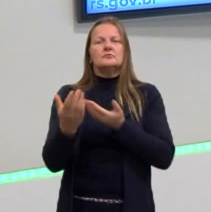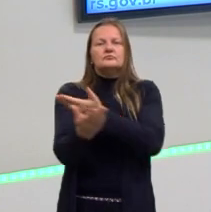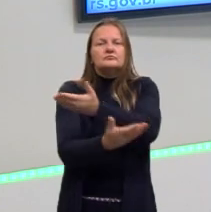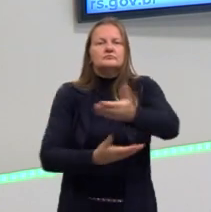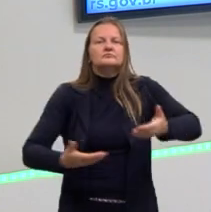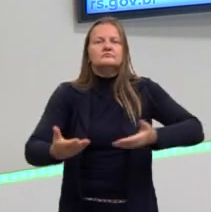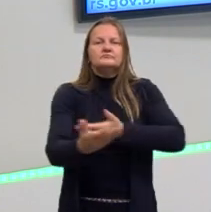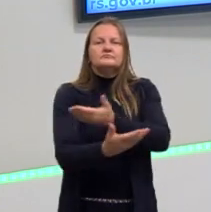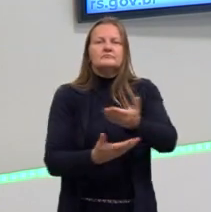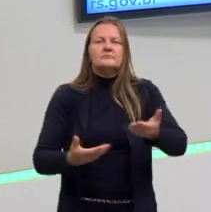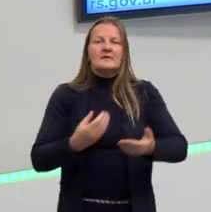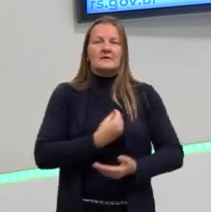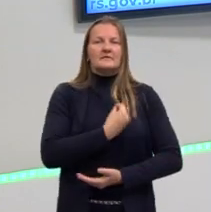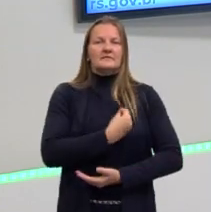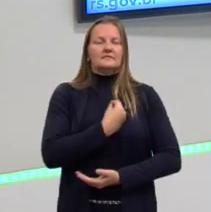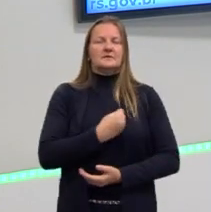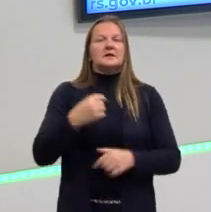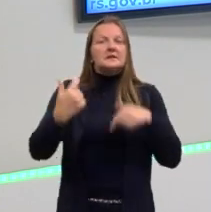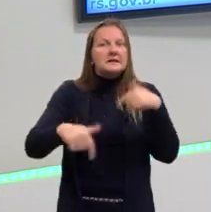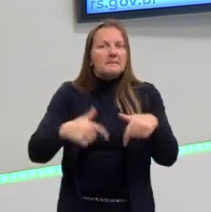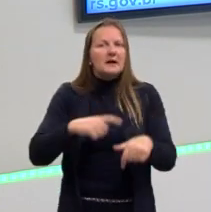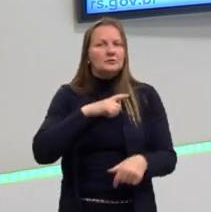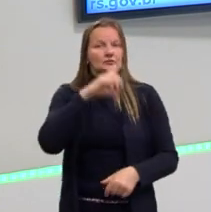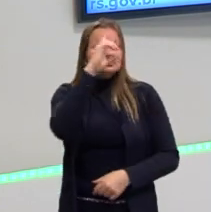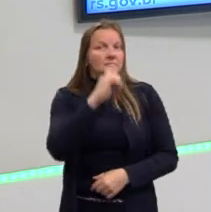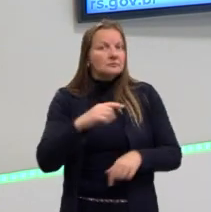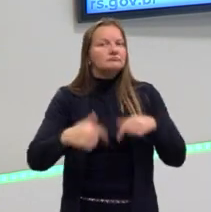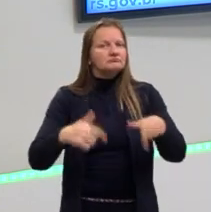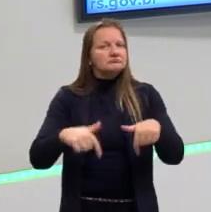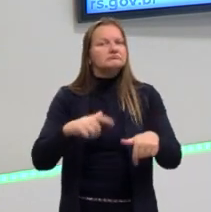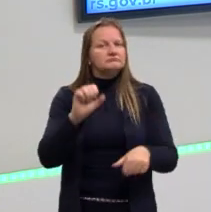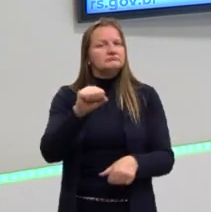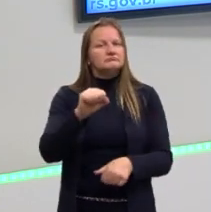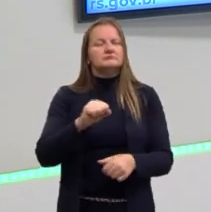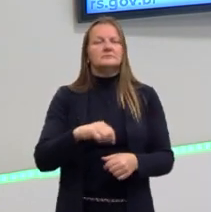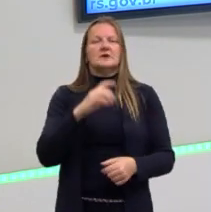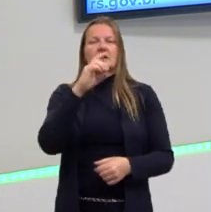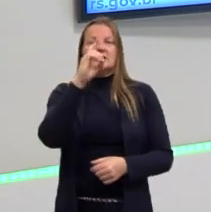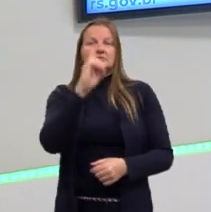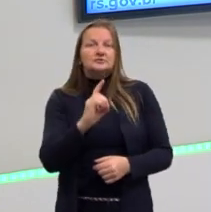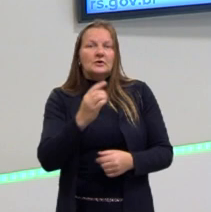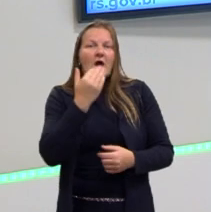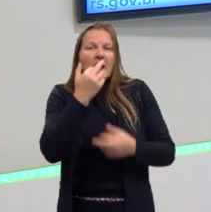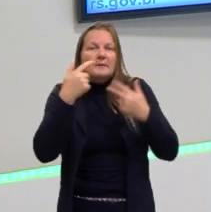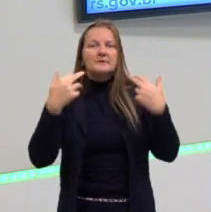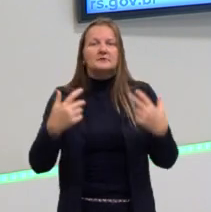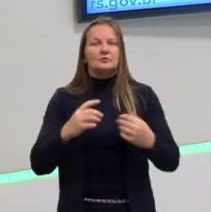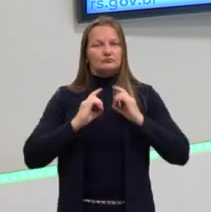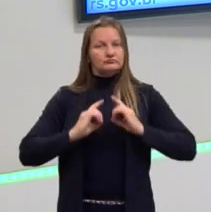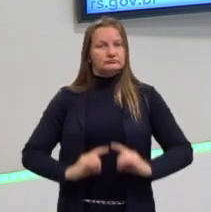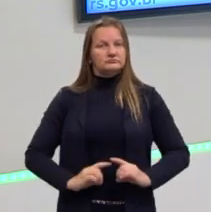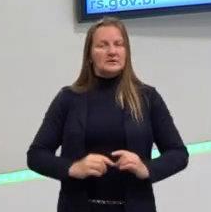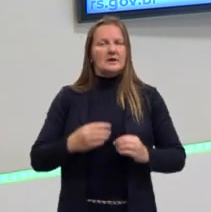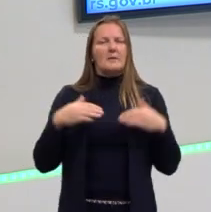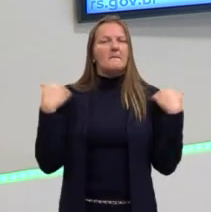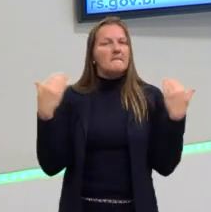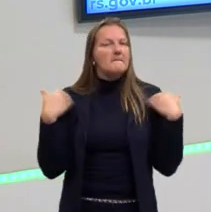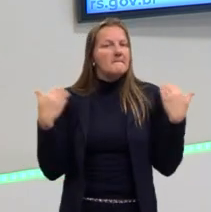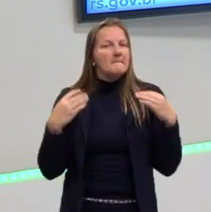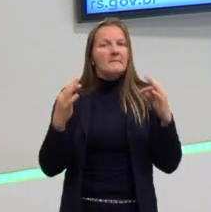o nível de vida, ao trabalho. Nós temos direito a trabalhar. Direito à alimentação digna, nosso lazer.